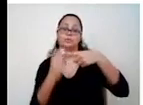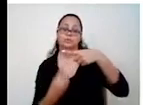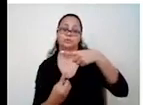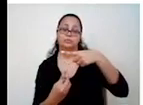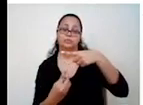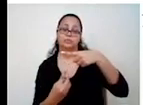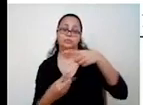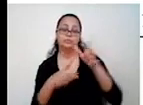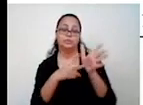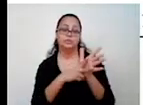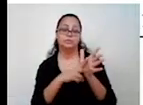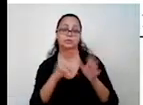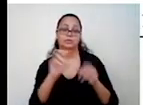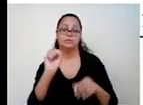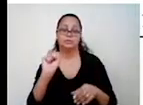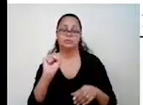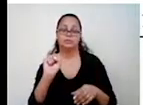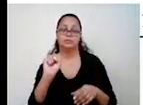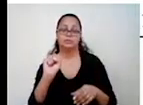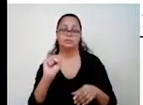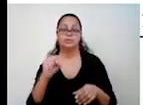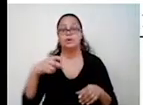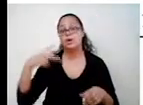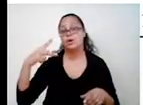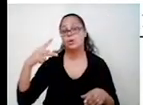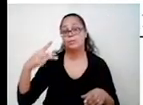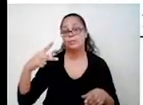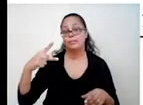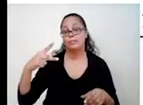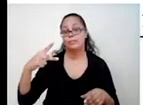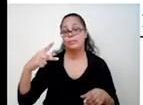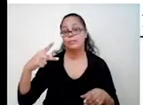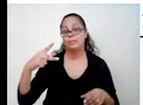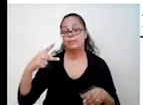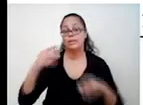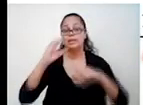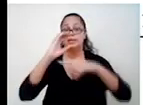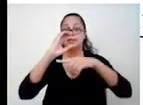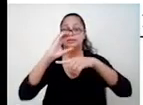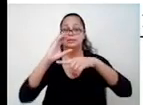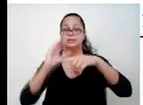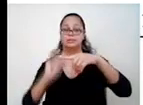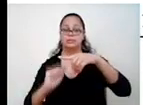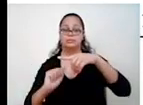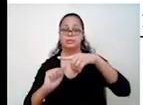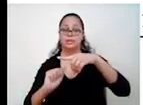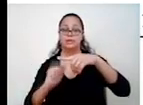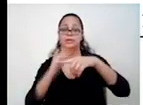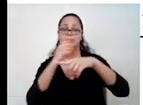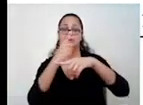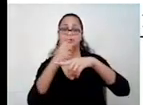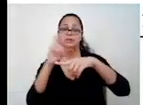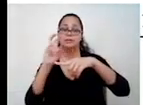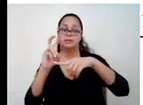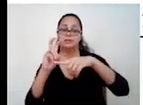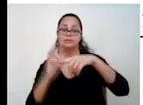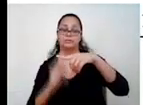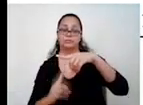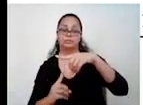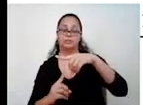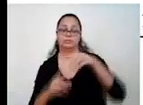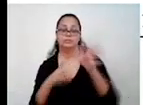Então, essa aqui é a soma. O produto é c sobre a. Então, c é 15 dividido por 1, que é o a.